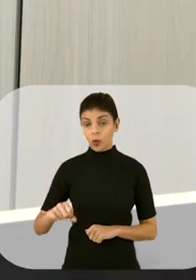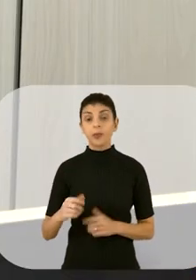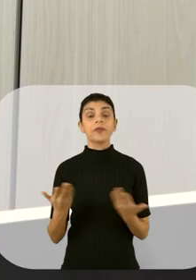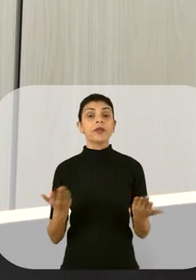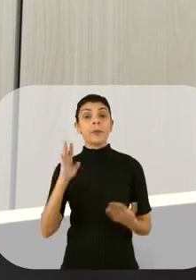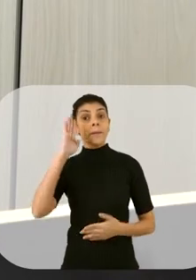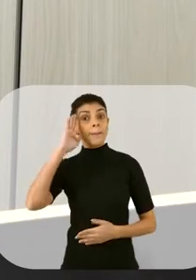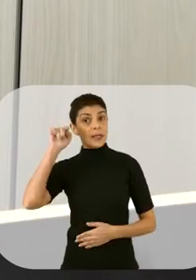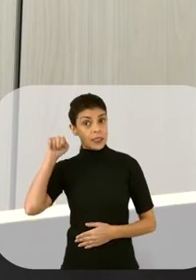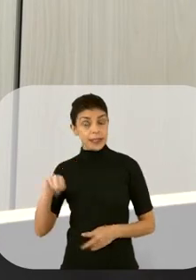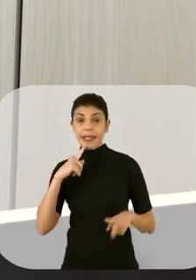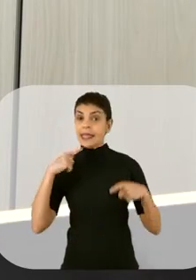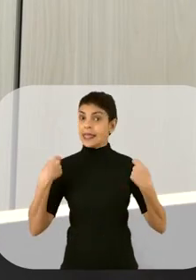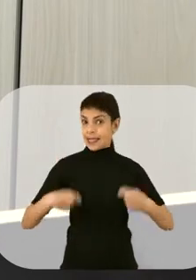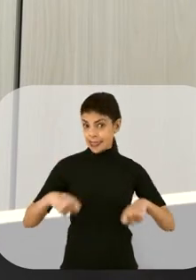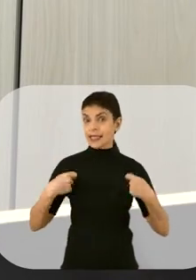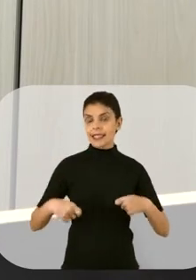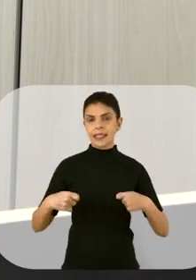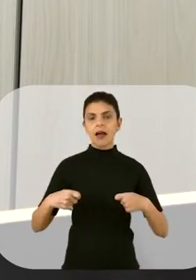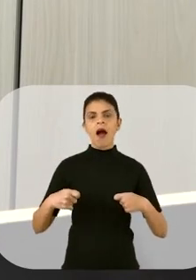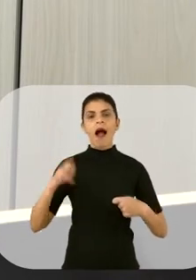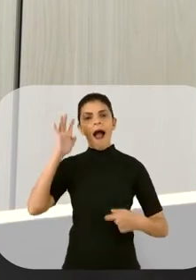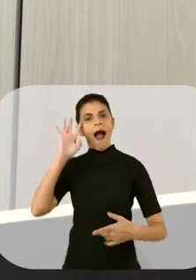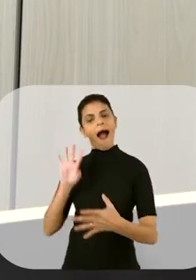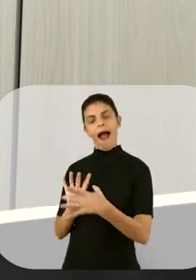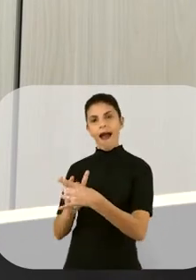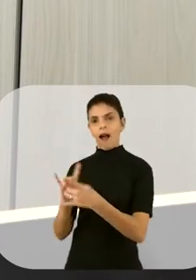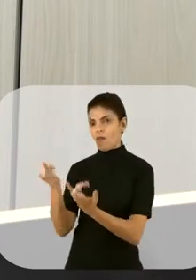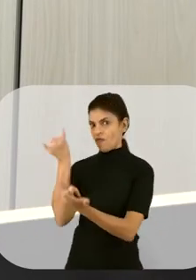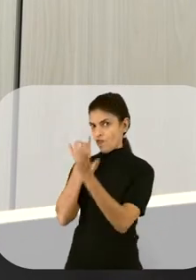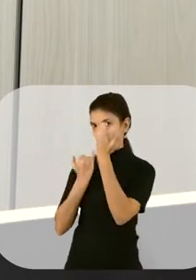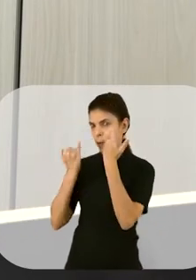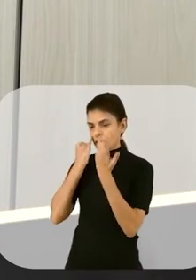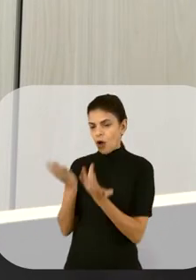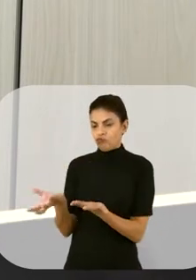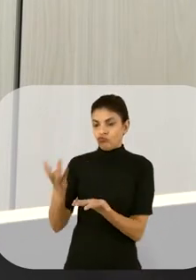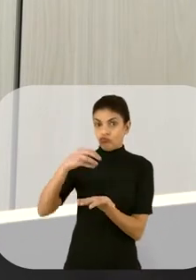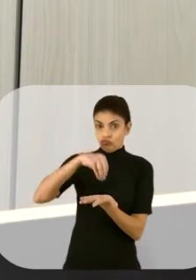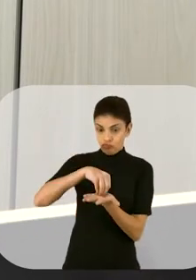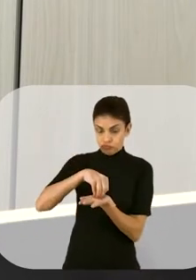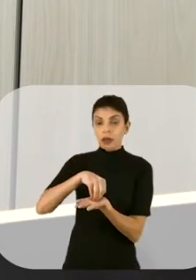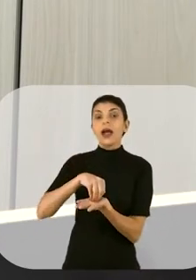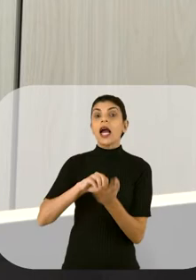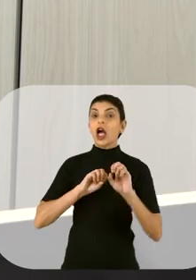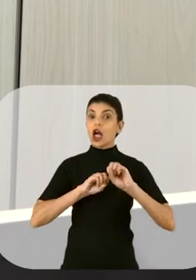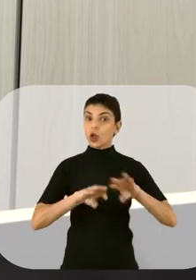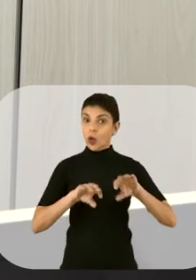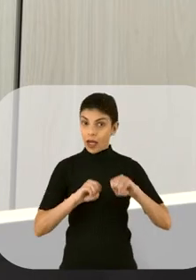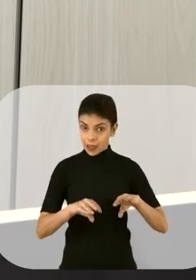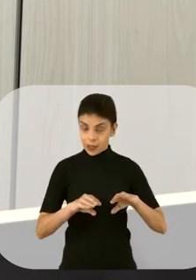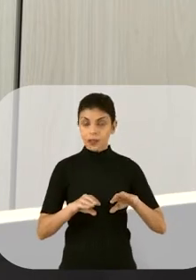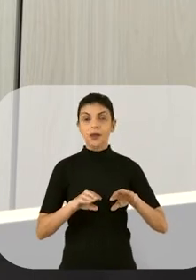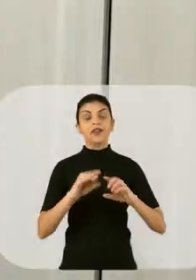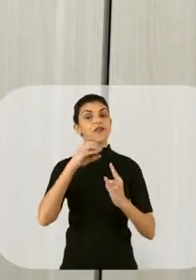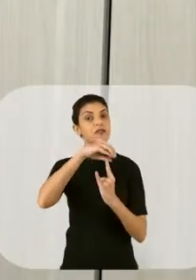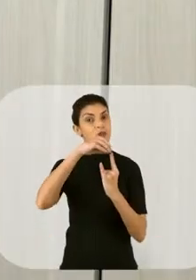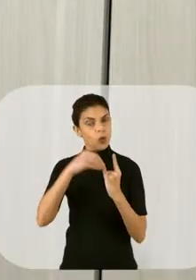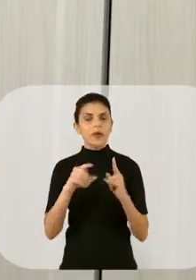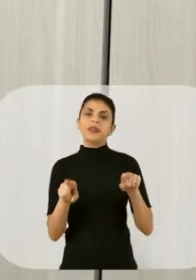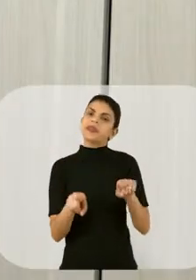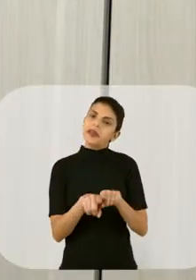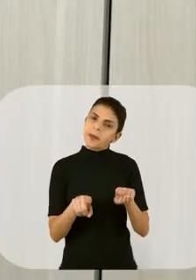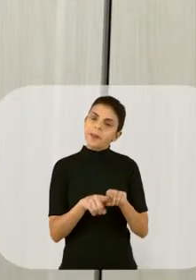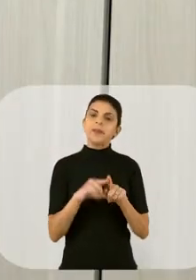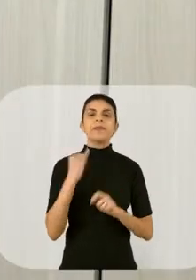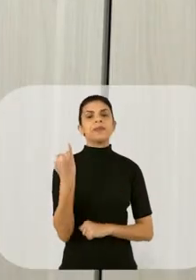como base essa necessidade, por um lado, de integrar as informações que a gente tem de educação na Fiocruz e, ao